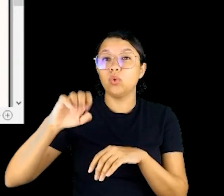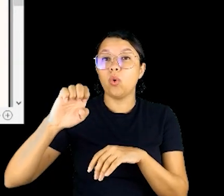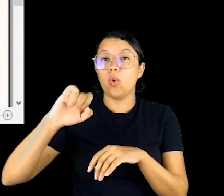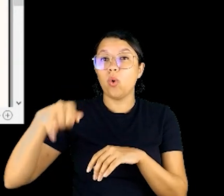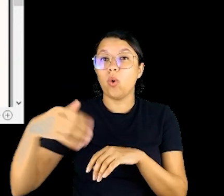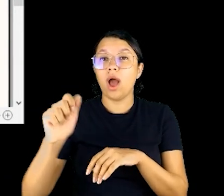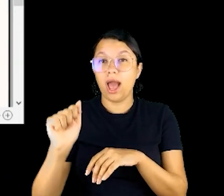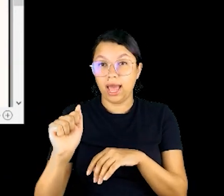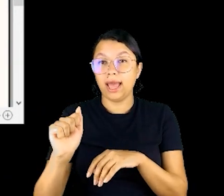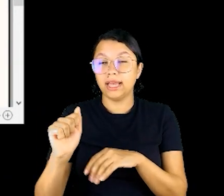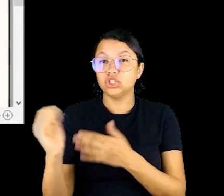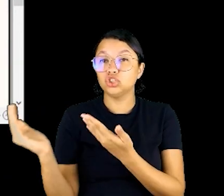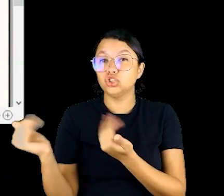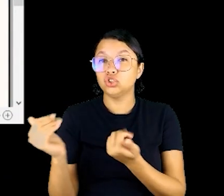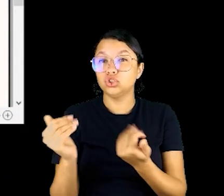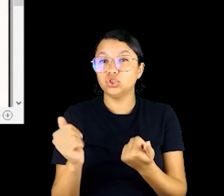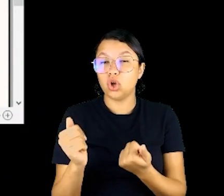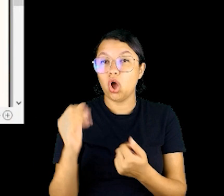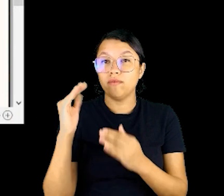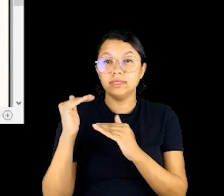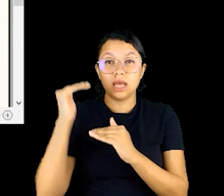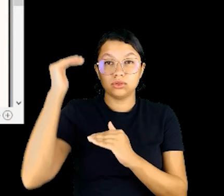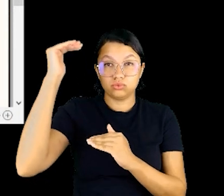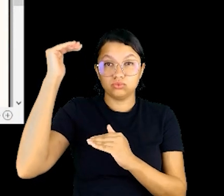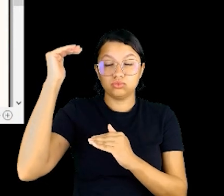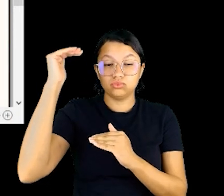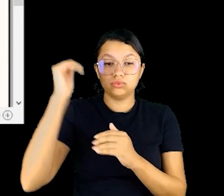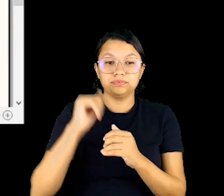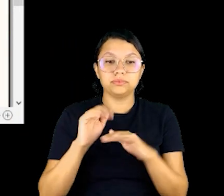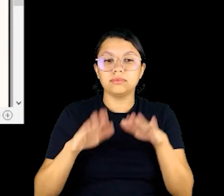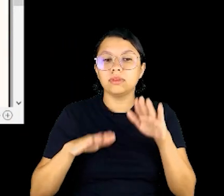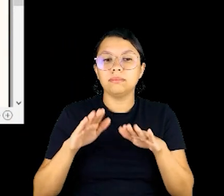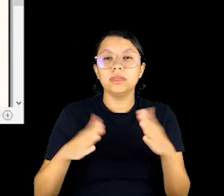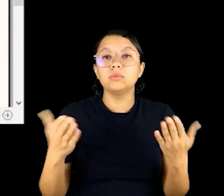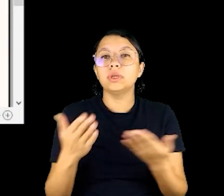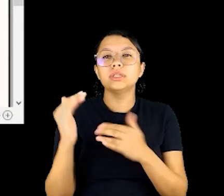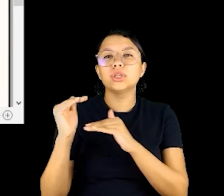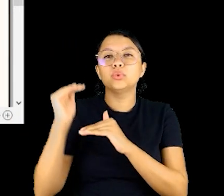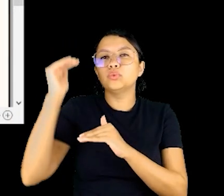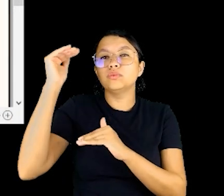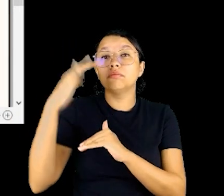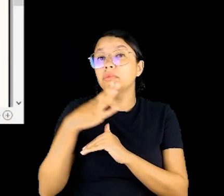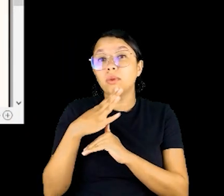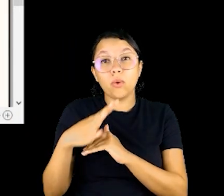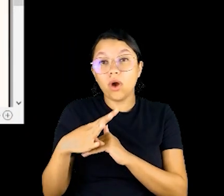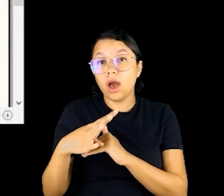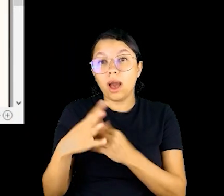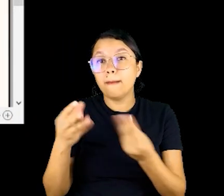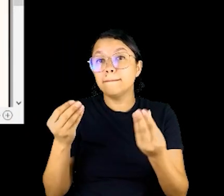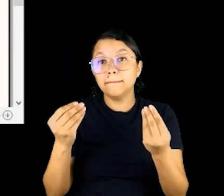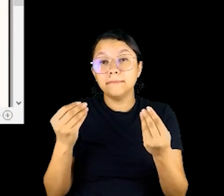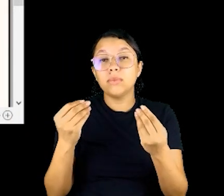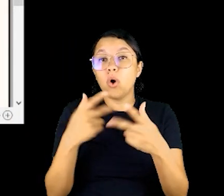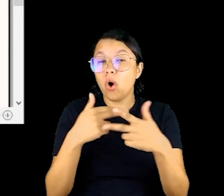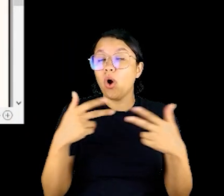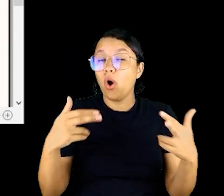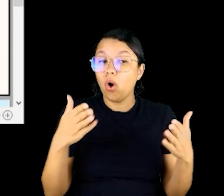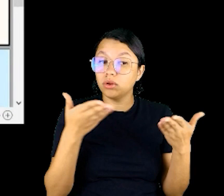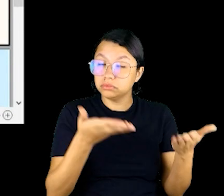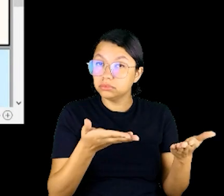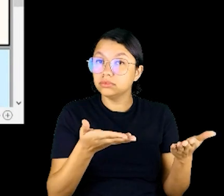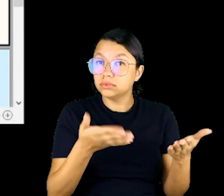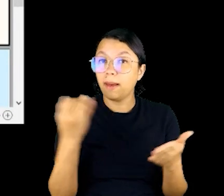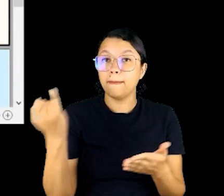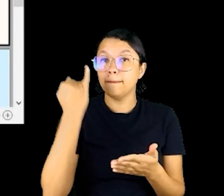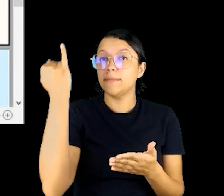né? Ensino de Jovens e Adultos nesse ano, um auditório bem grande e como as pessoas, mesmo esses adultos, não conhecem tantas dessas